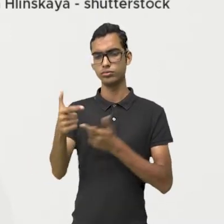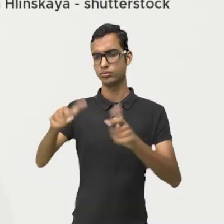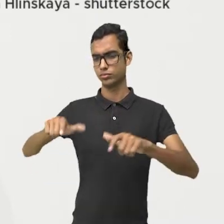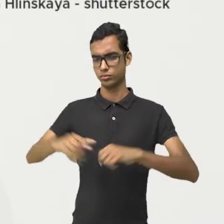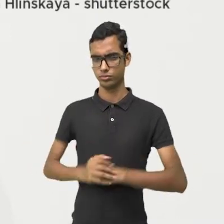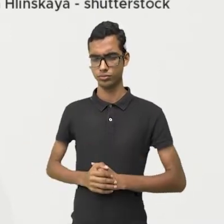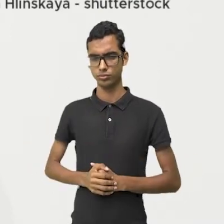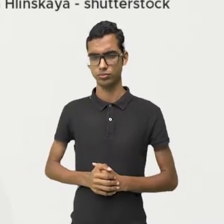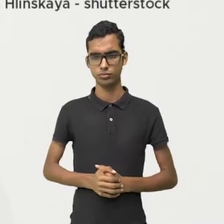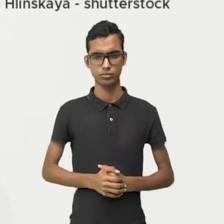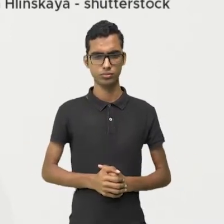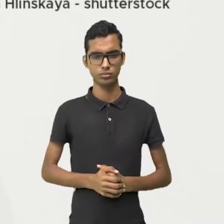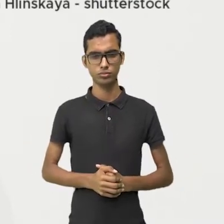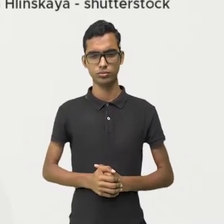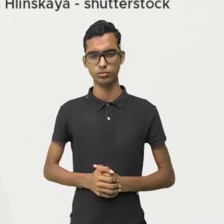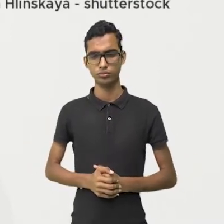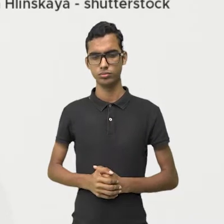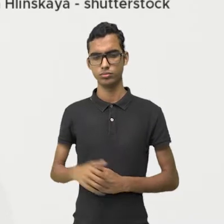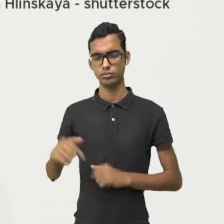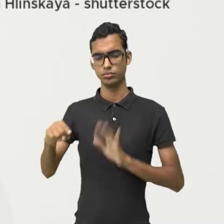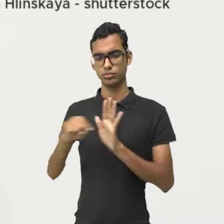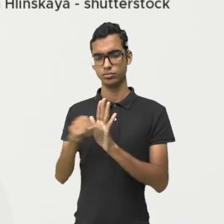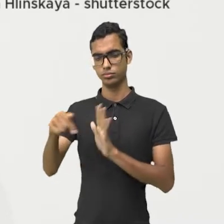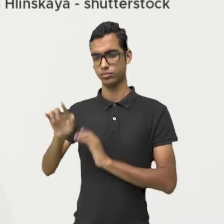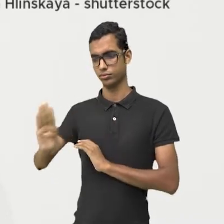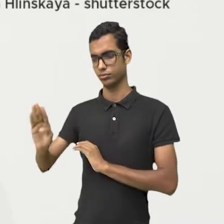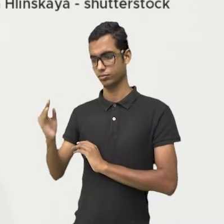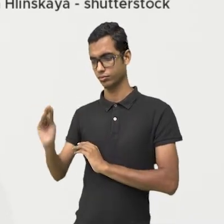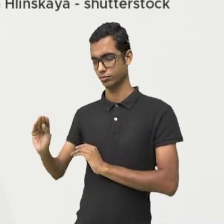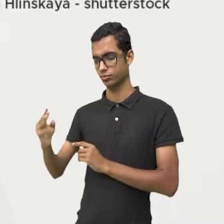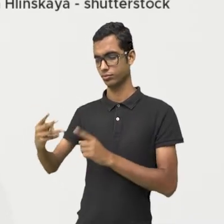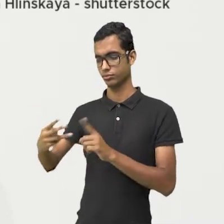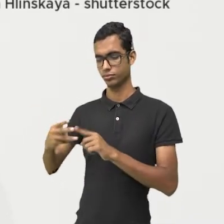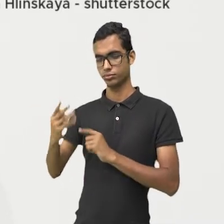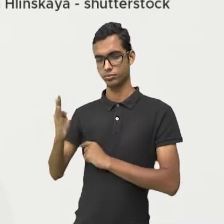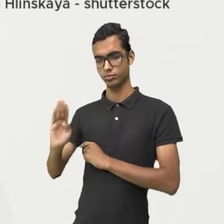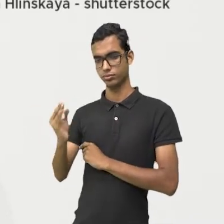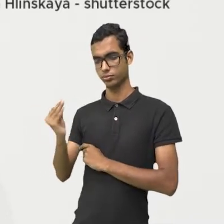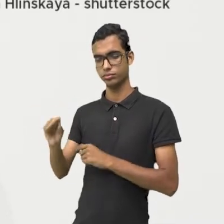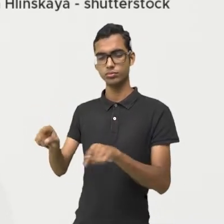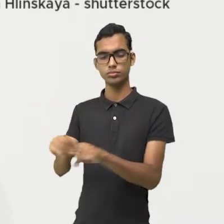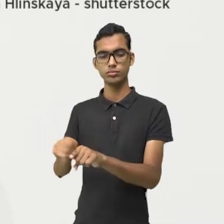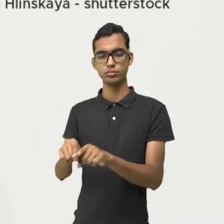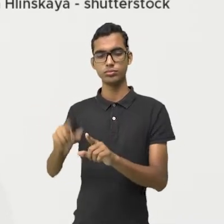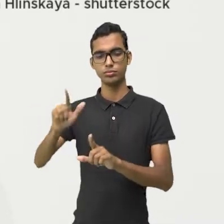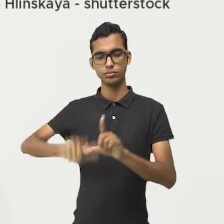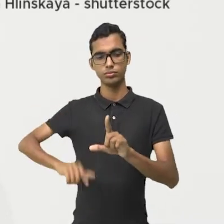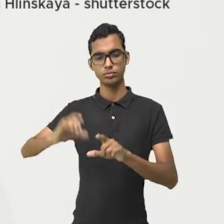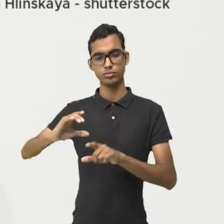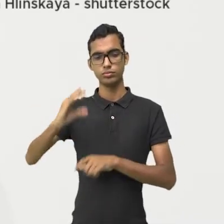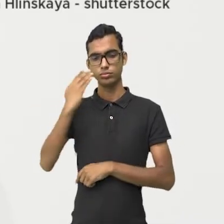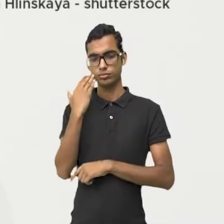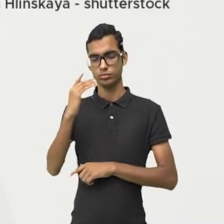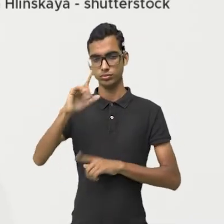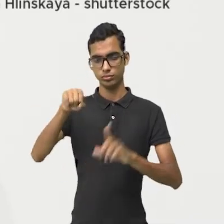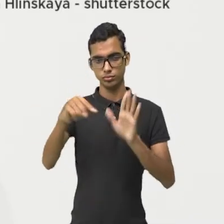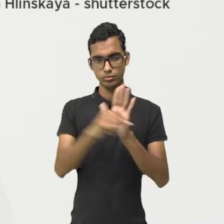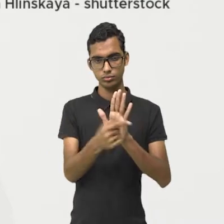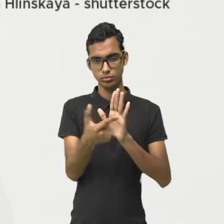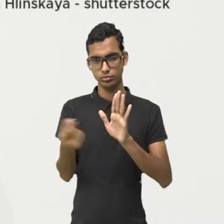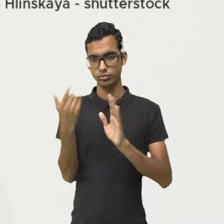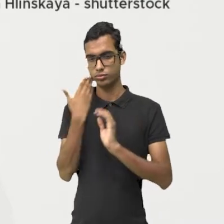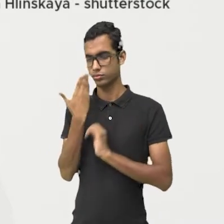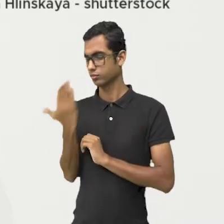menos 7? Está aqui. Então, você... Vamos colocar B. Beleza? Na letra C deu menos 20. Está aqui em